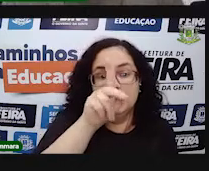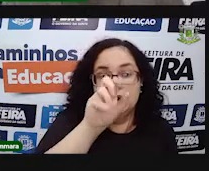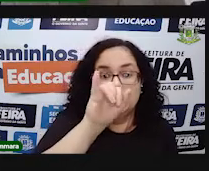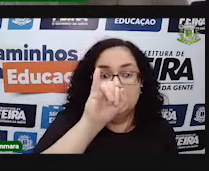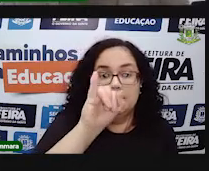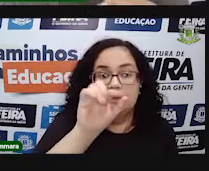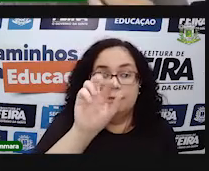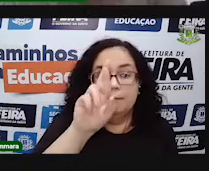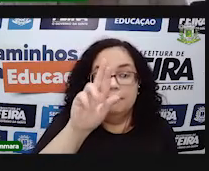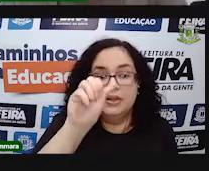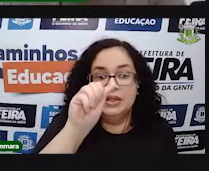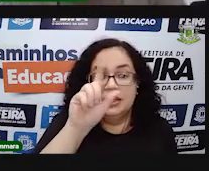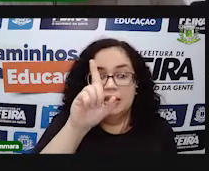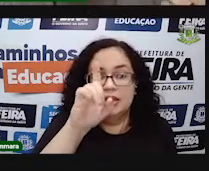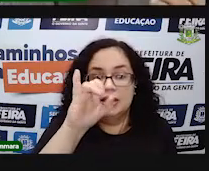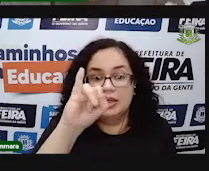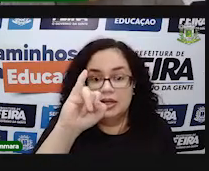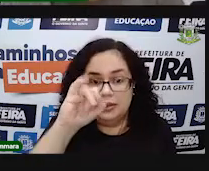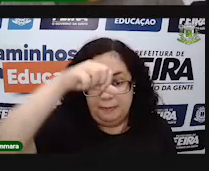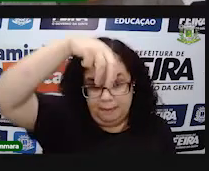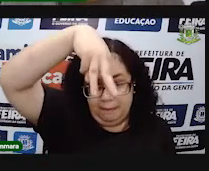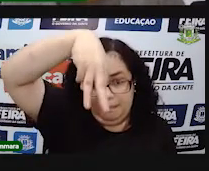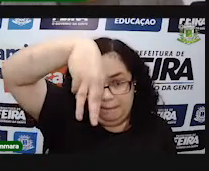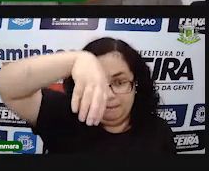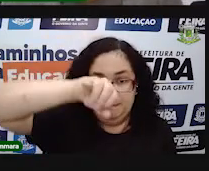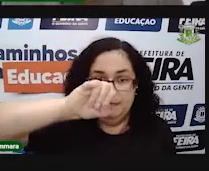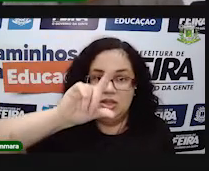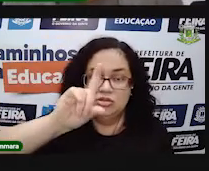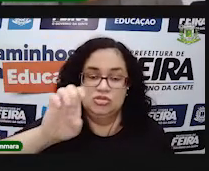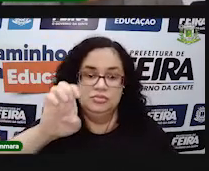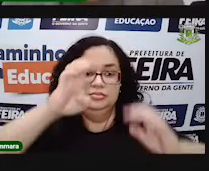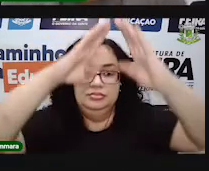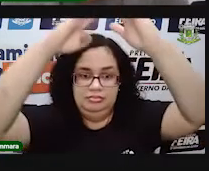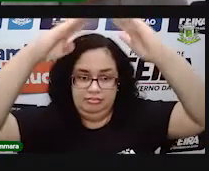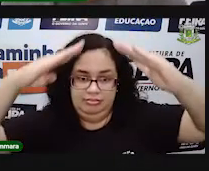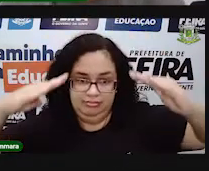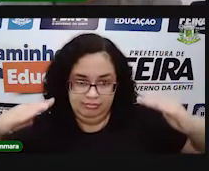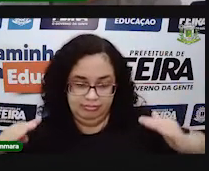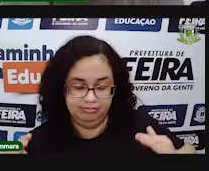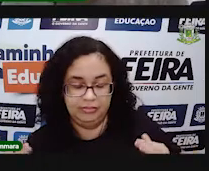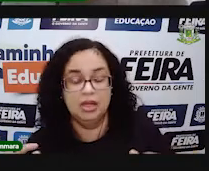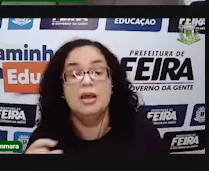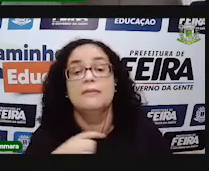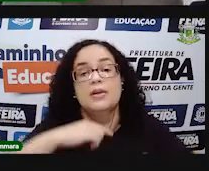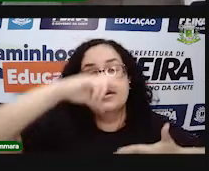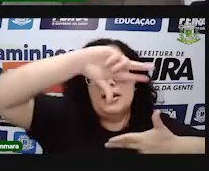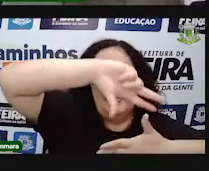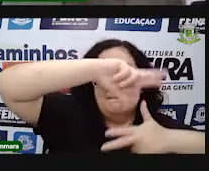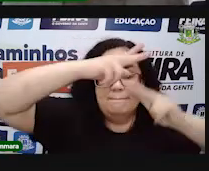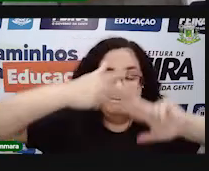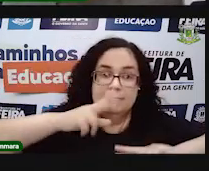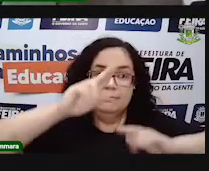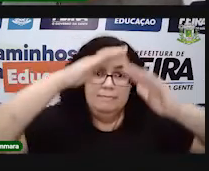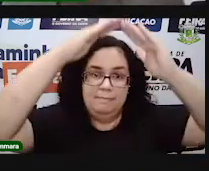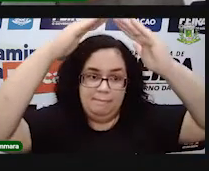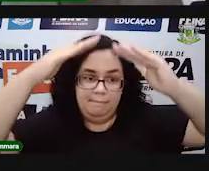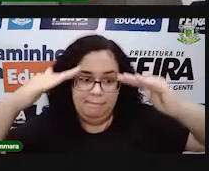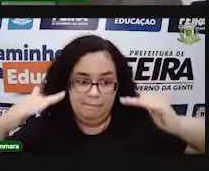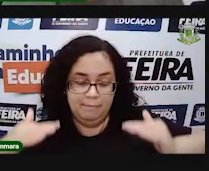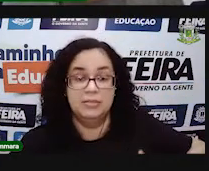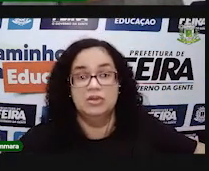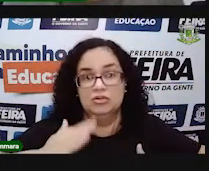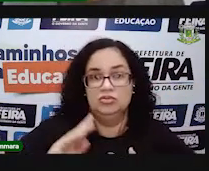Egito recebem o nome de pirâmides mesmo por conta do poliedro geométrico chamado